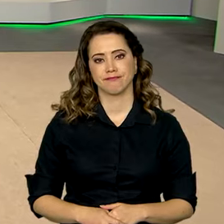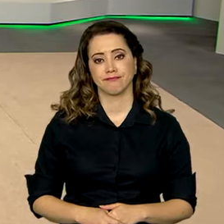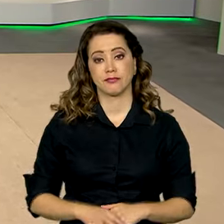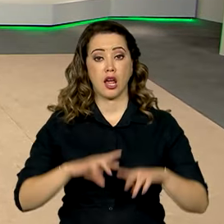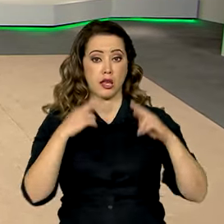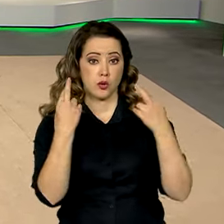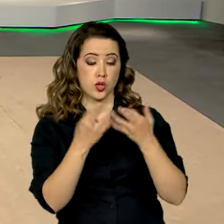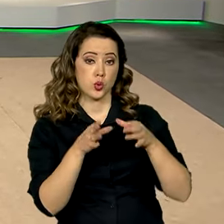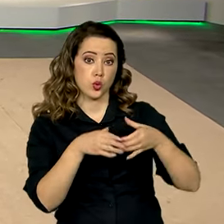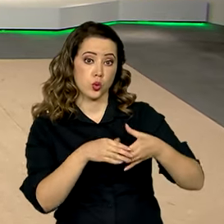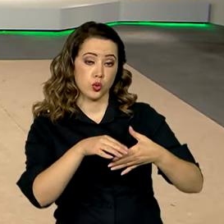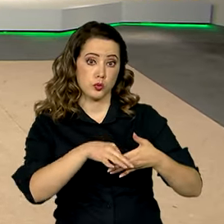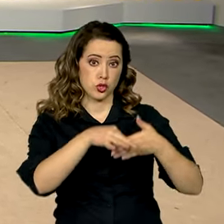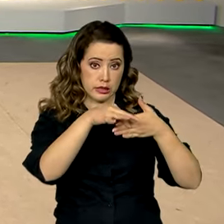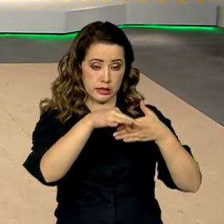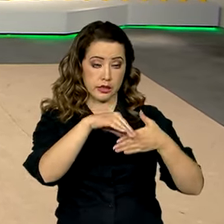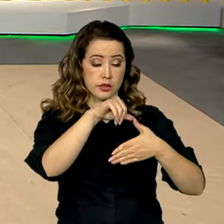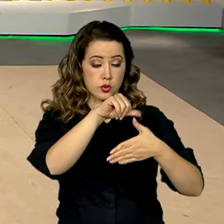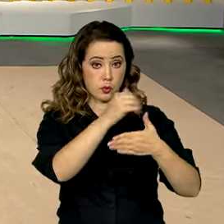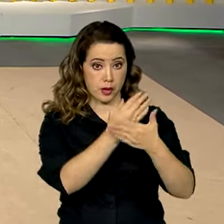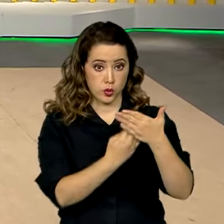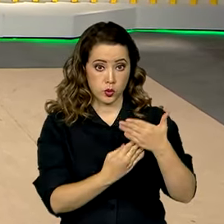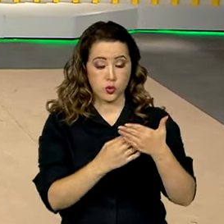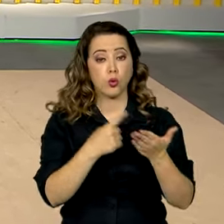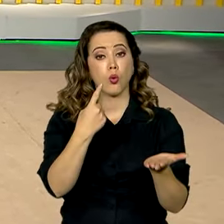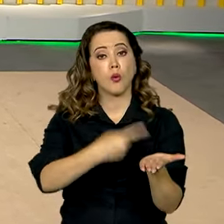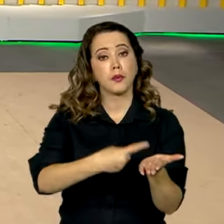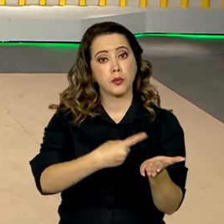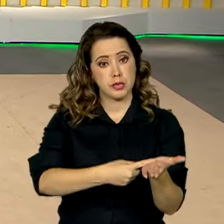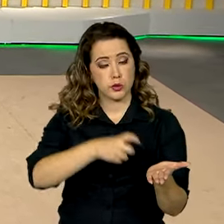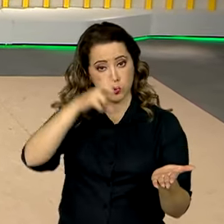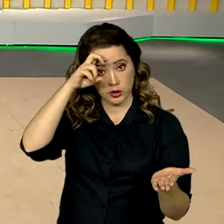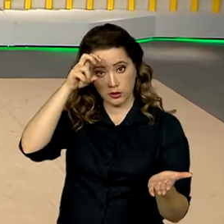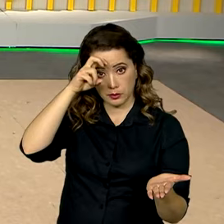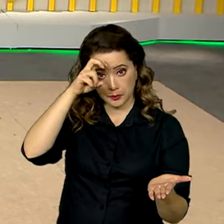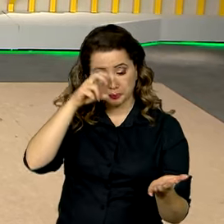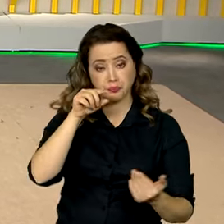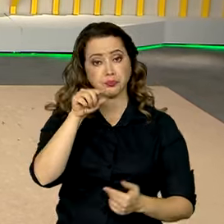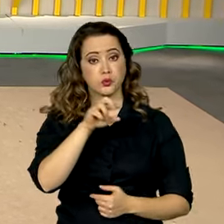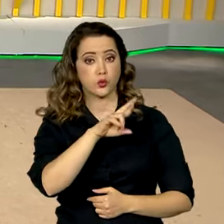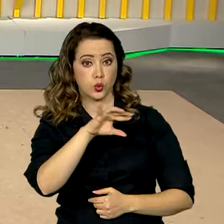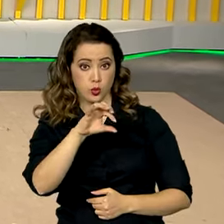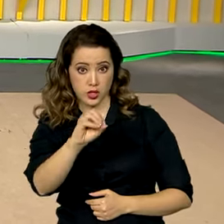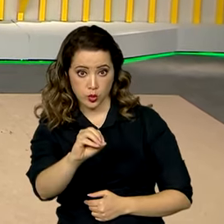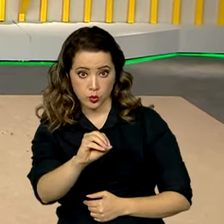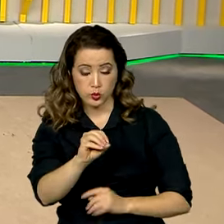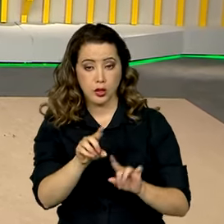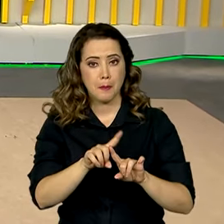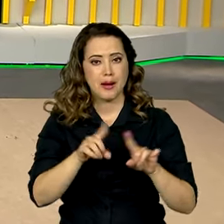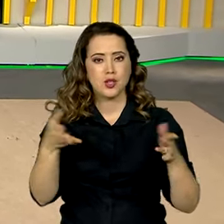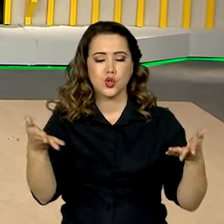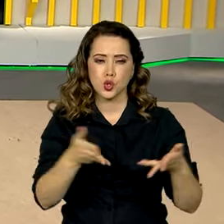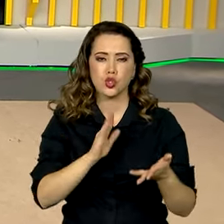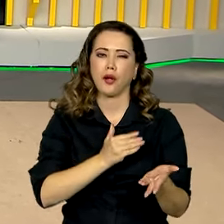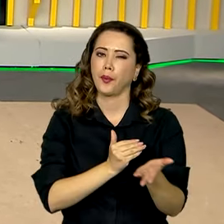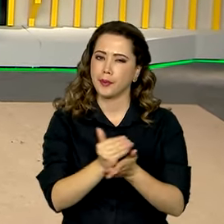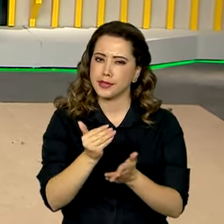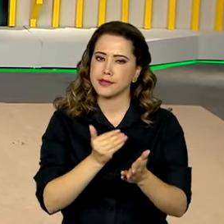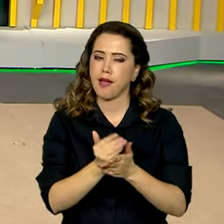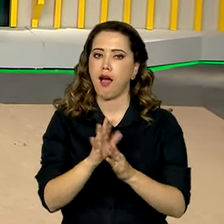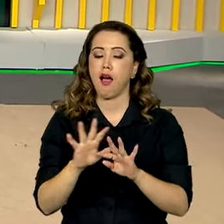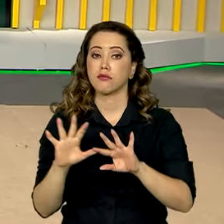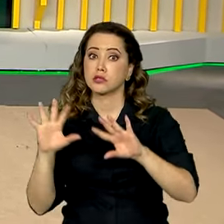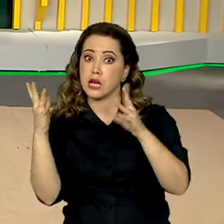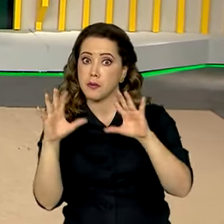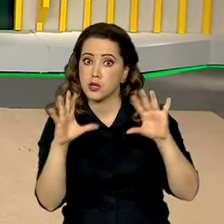A reunião de líderes do Mercosul está marcada para ocorrer na quinta-feira no Rio de Janeiro, mas hoje já começaram